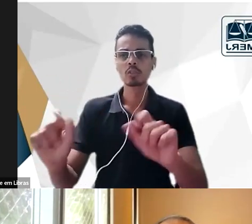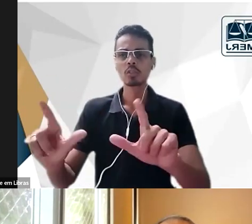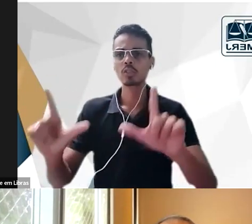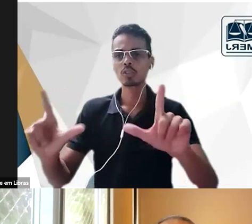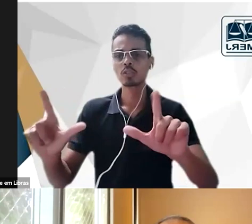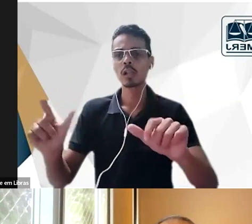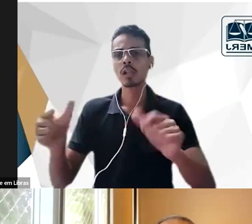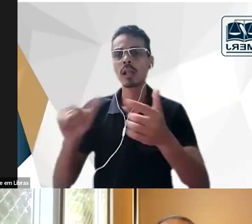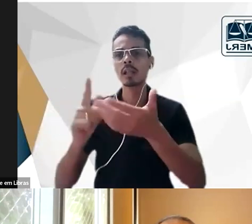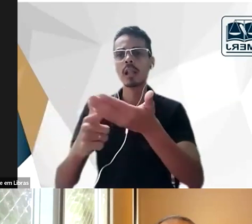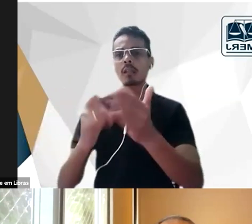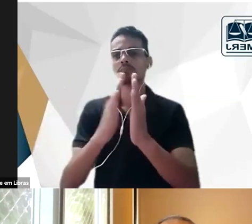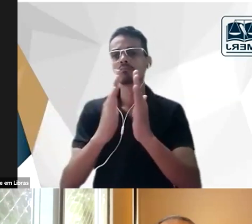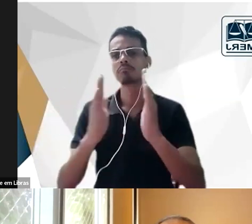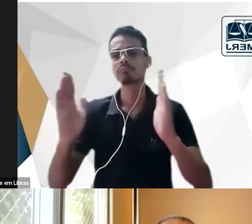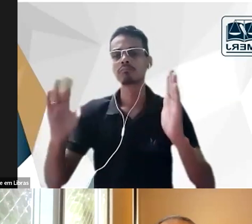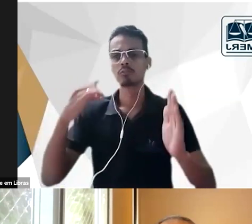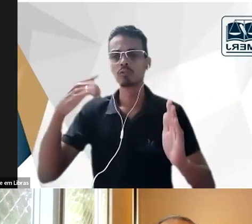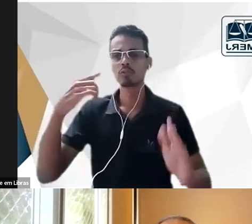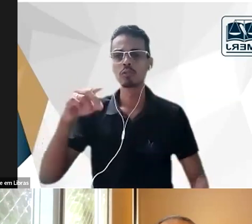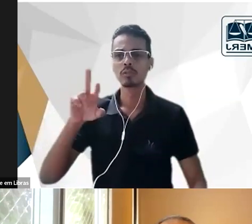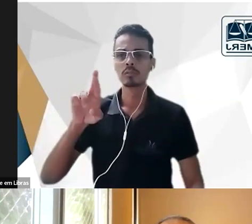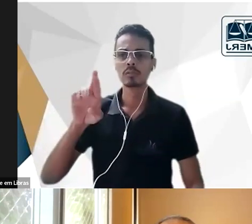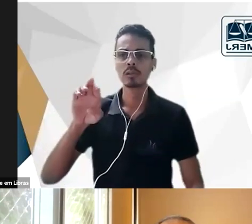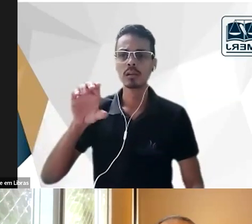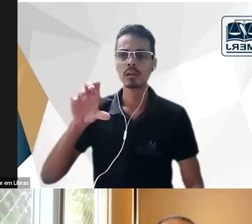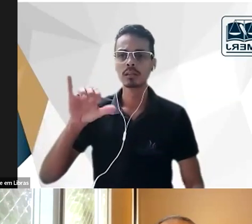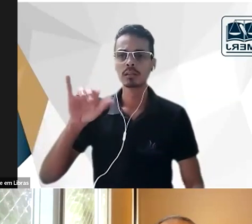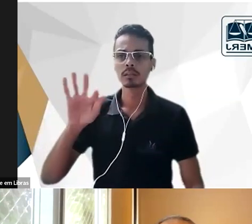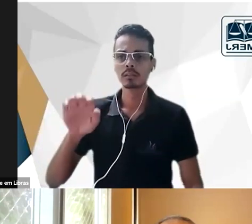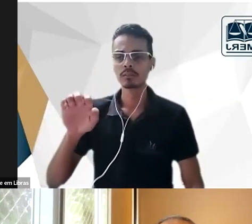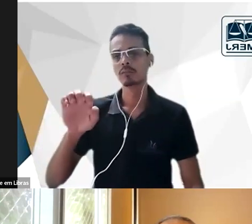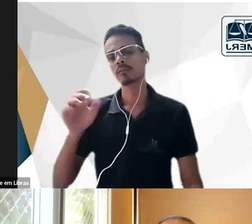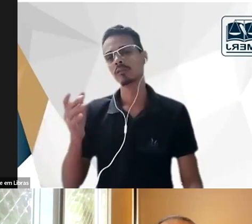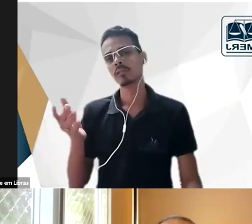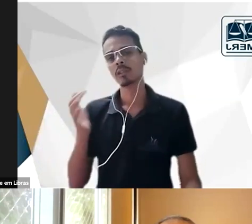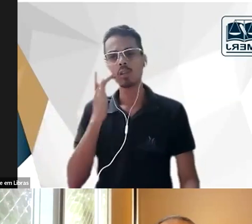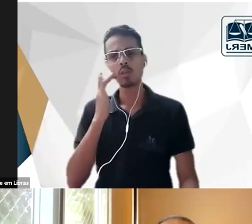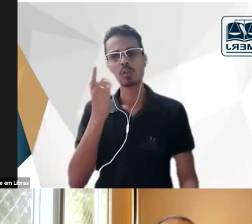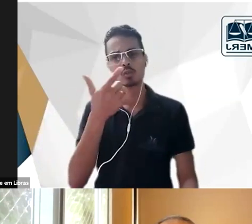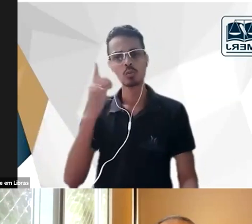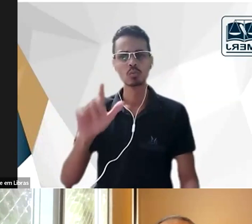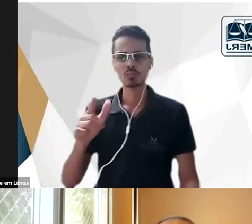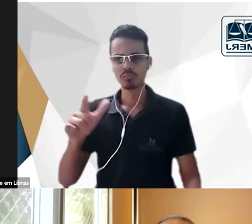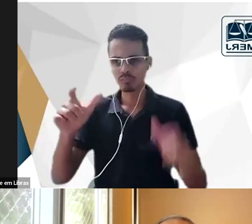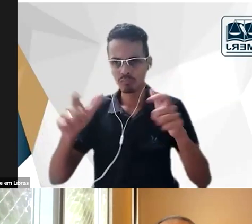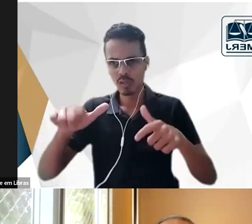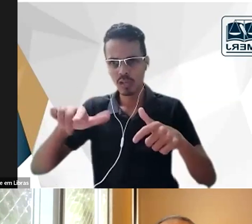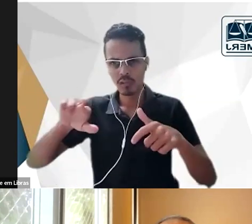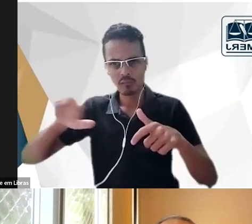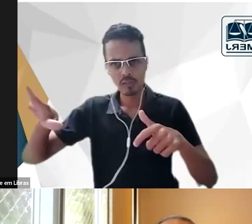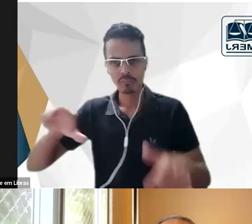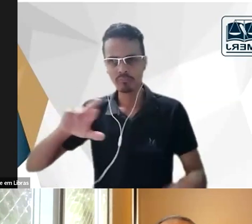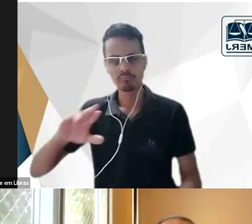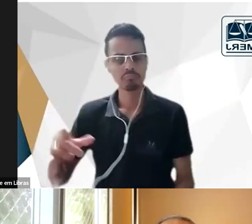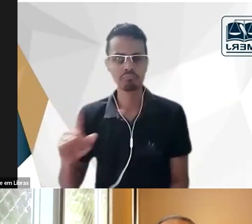biblioteca da Faculdade de Direito do Recife e acho que em outros lugares não é muito diferente mas registrar